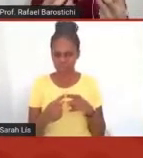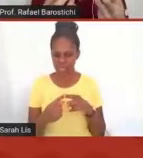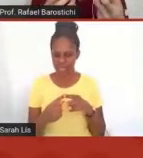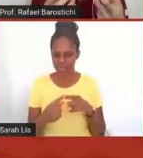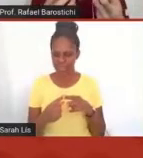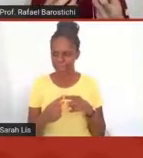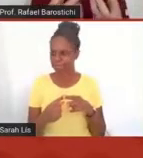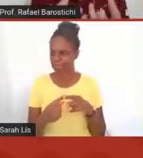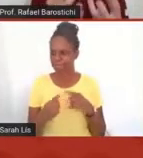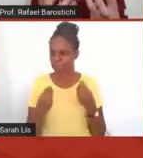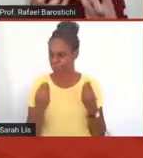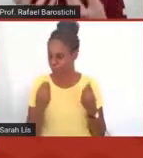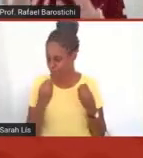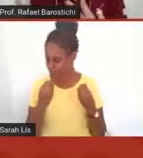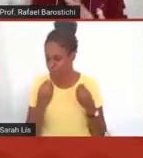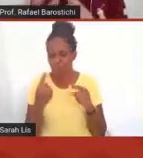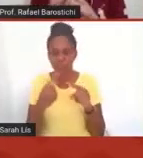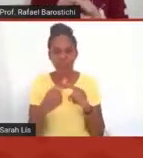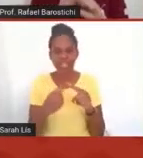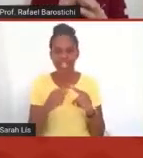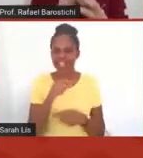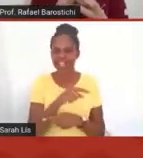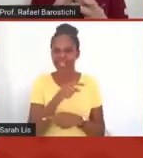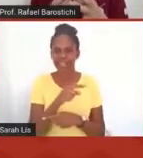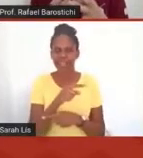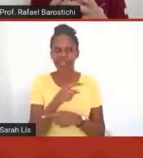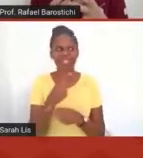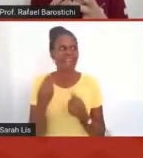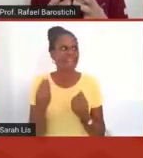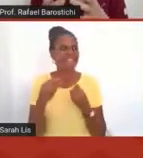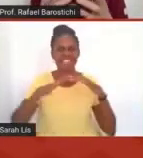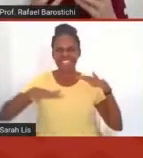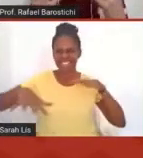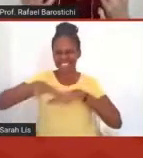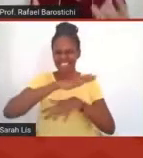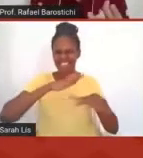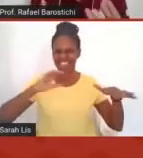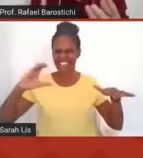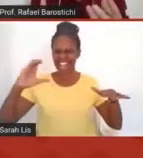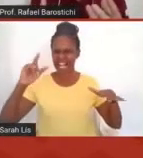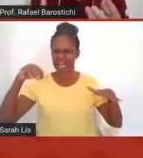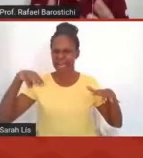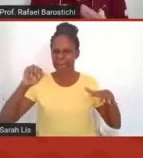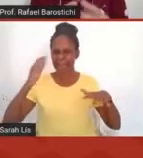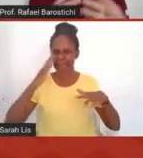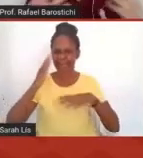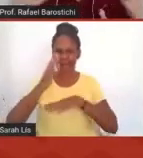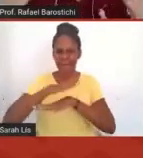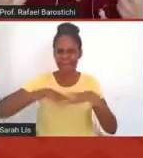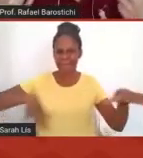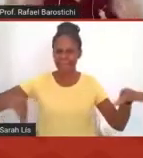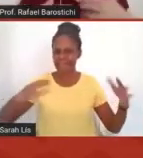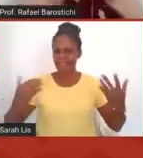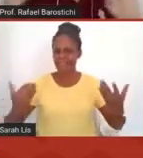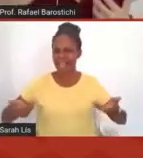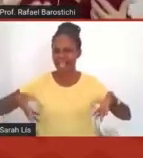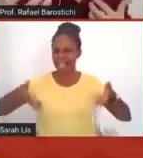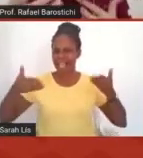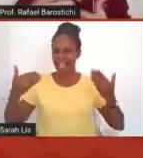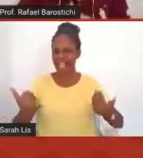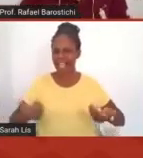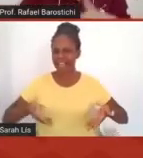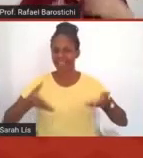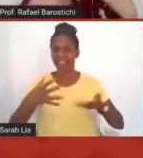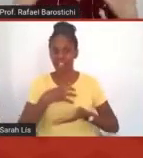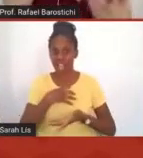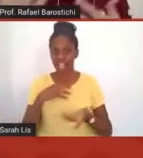isso, isso assim, trouxe um clima, uma, uma leveza mesmo para aquela, para a dinâmica